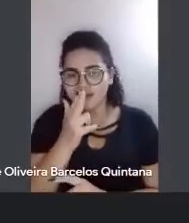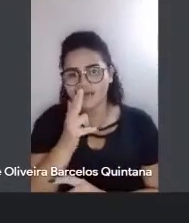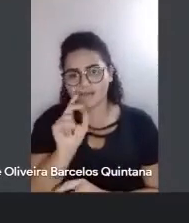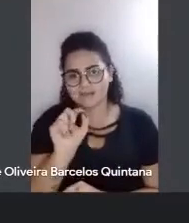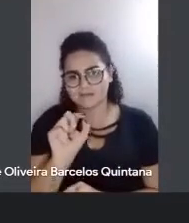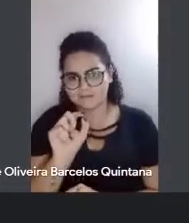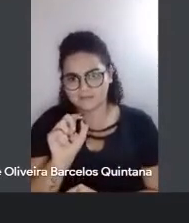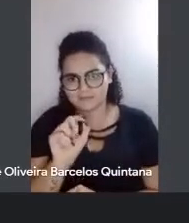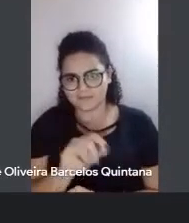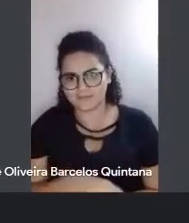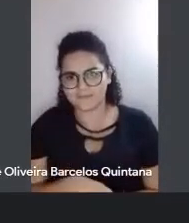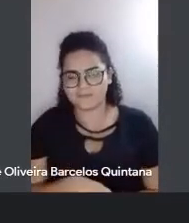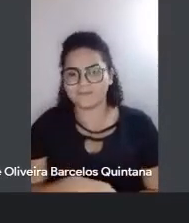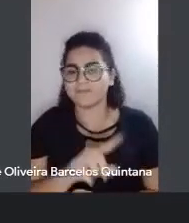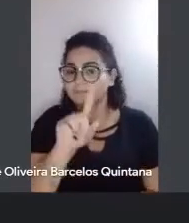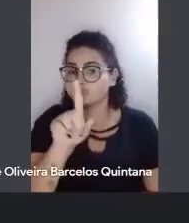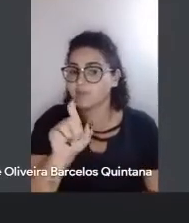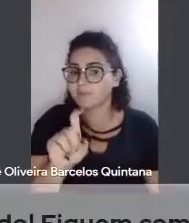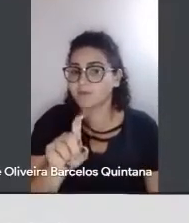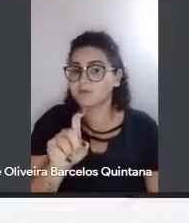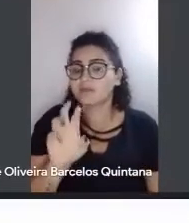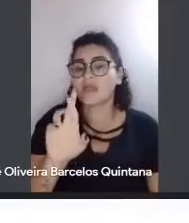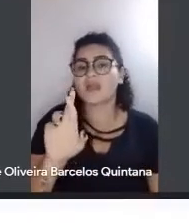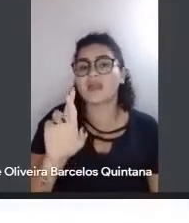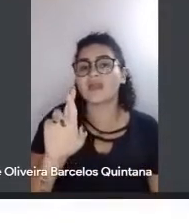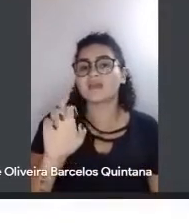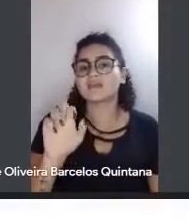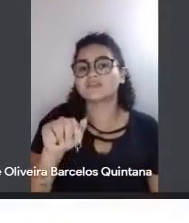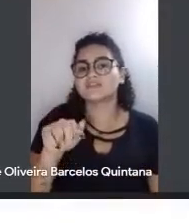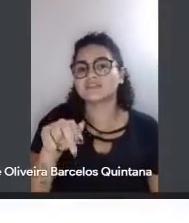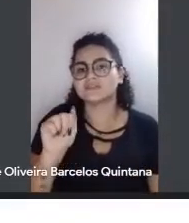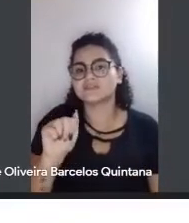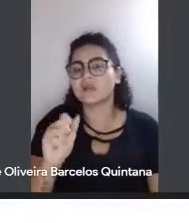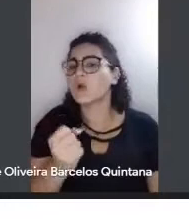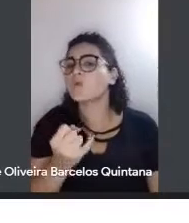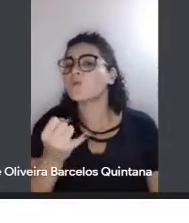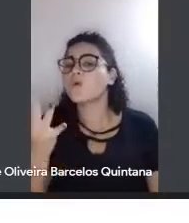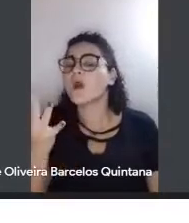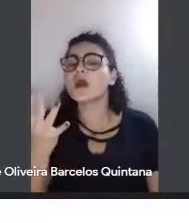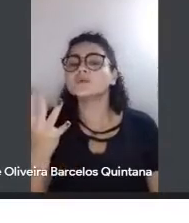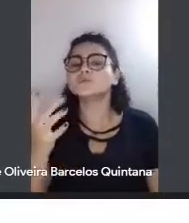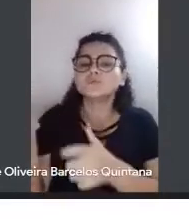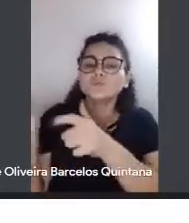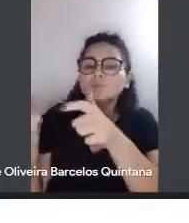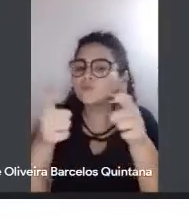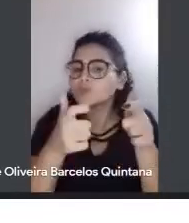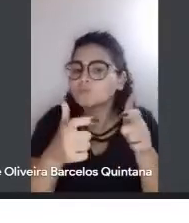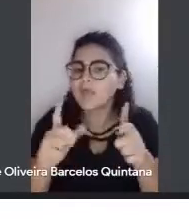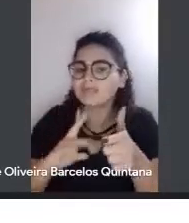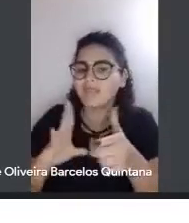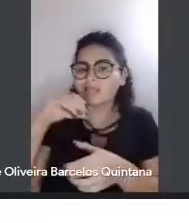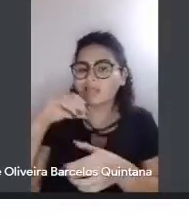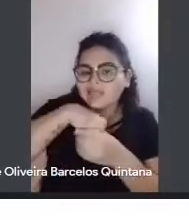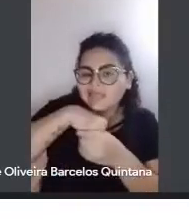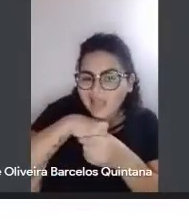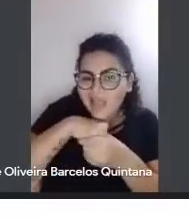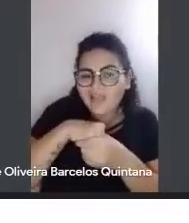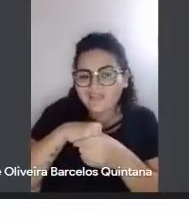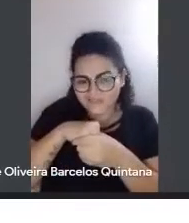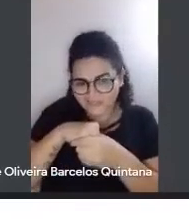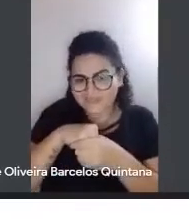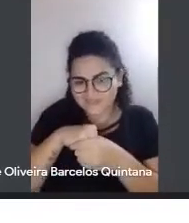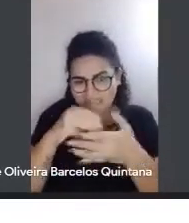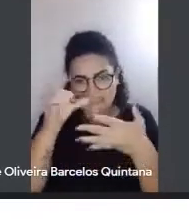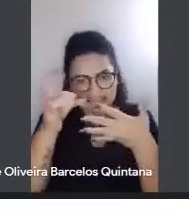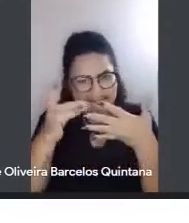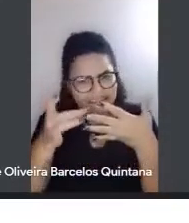aquela pergunta que a Regina fez, quantos sertões há em os sertões, então tem o sertão para ser descrito, tem